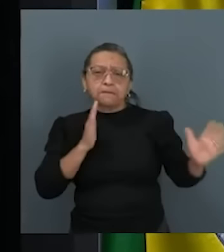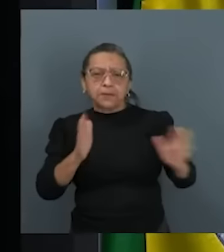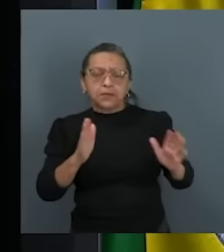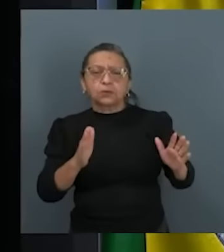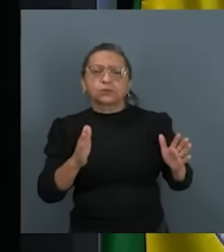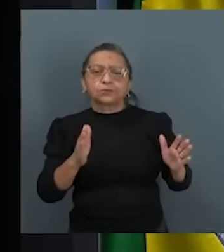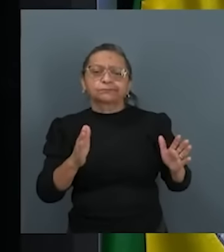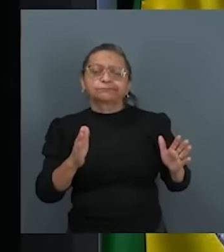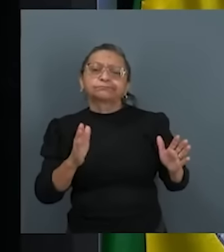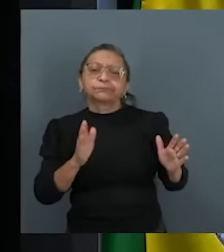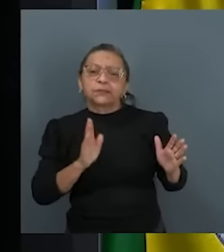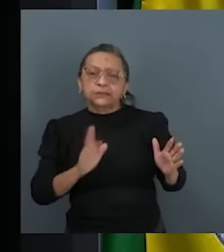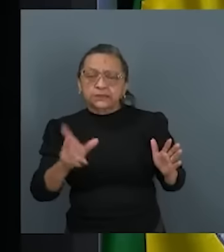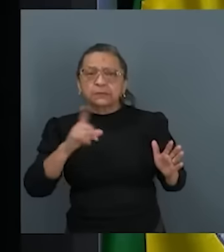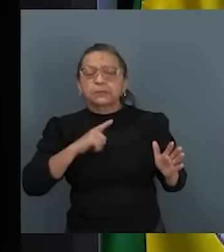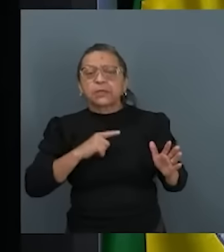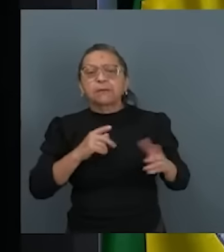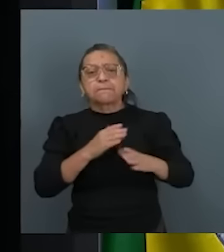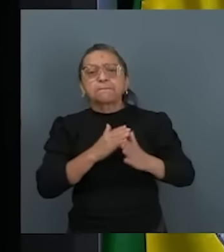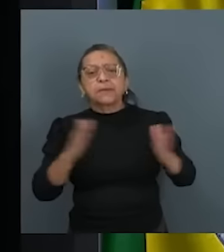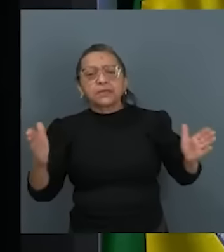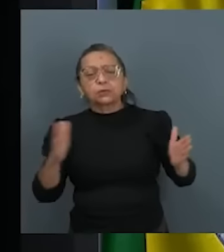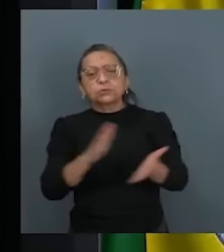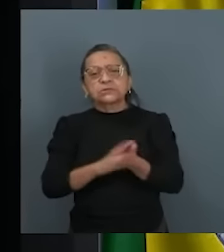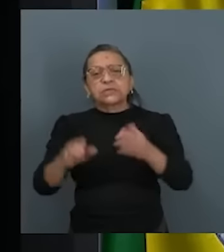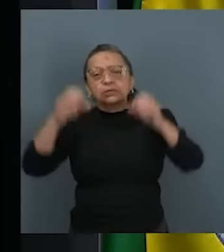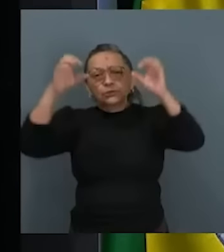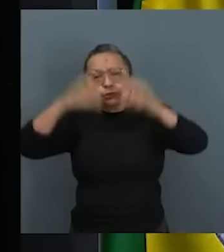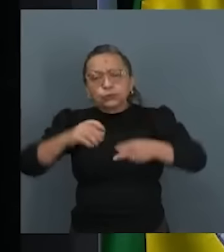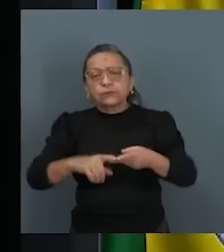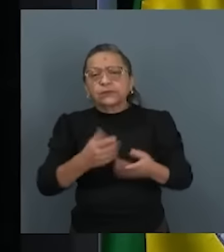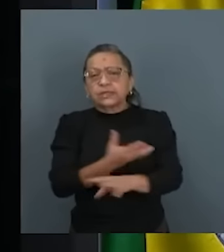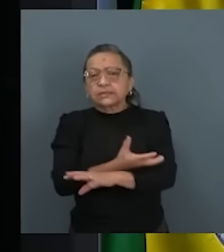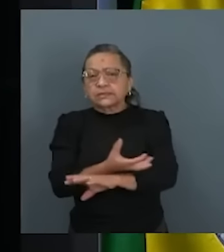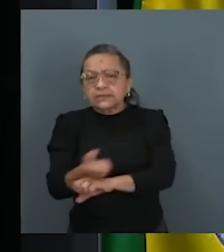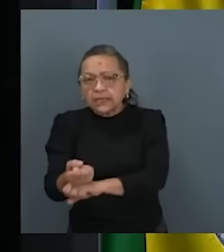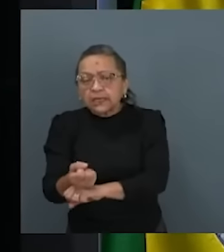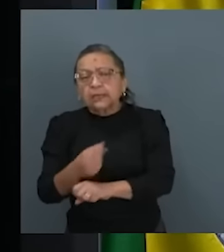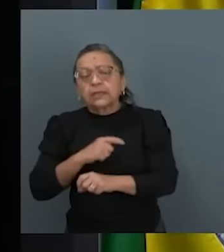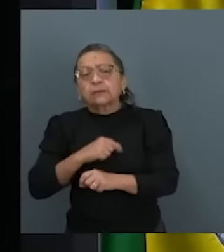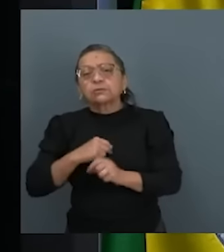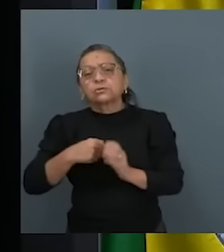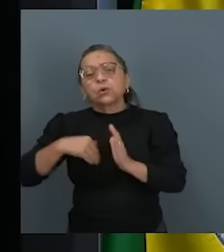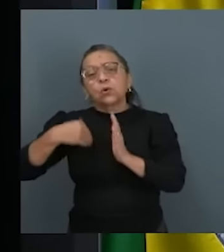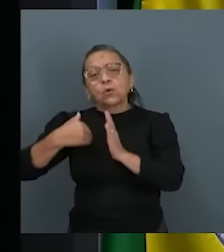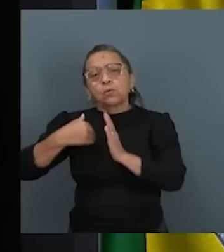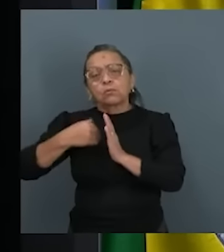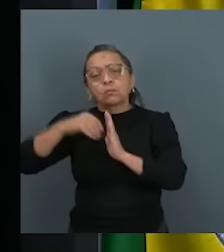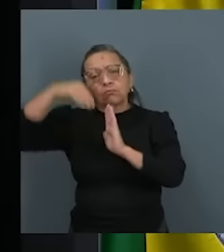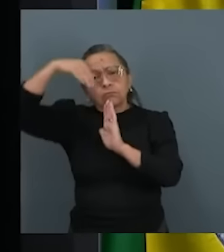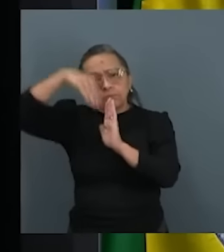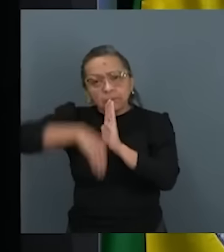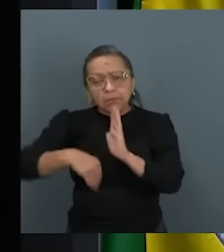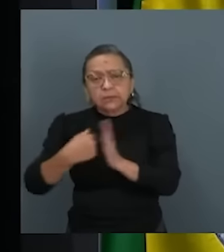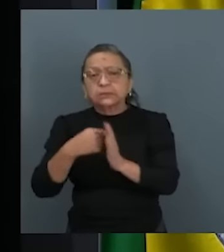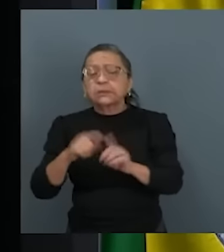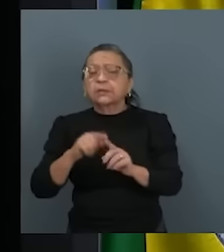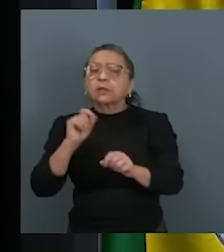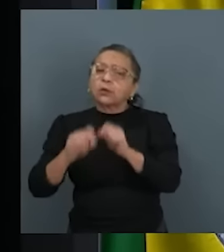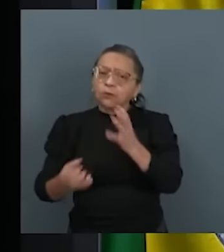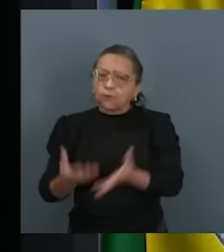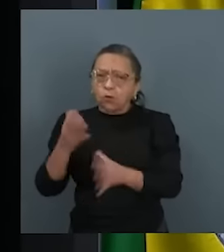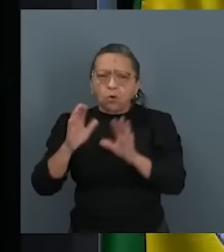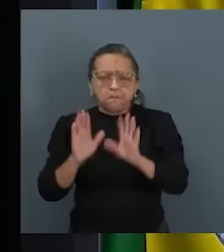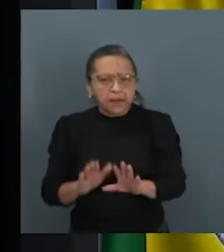ano nós temos, sim, estiagem, nós temos secas, nós temos baixa umidade, temos também os incêndios, mas